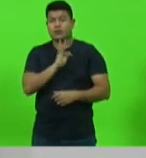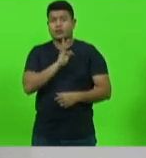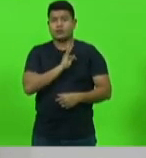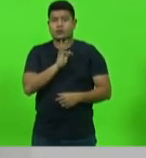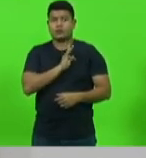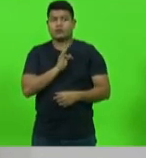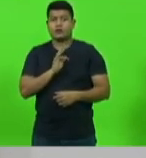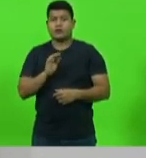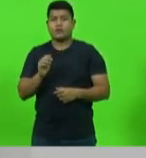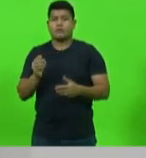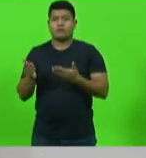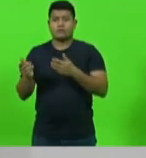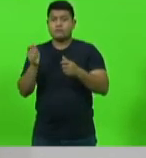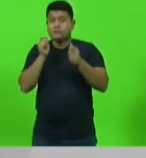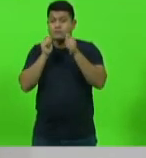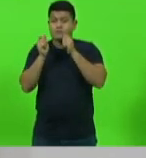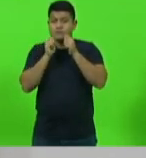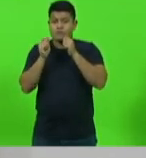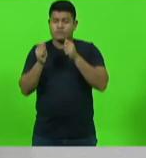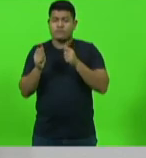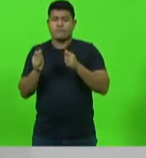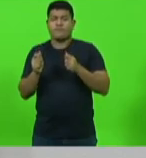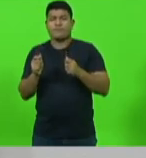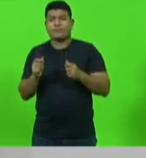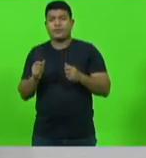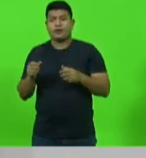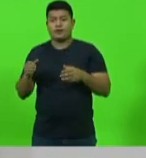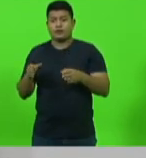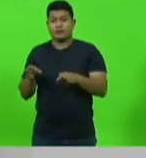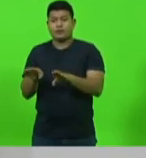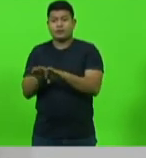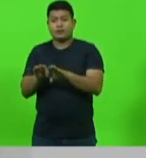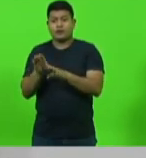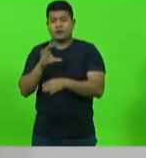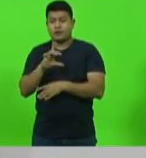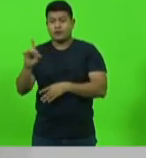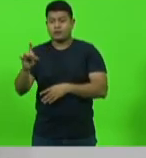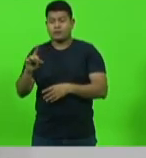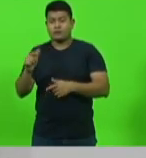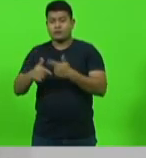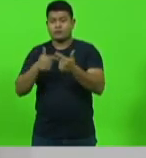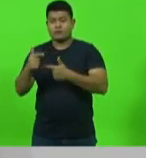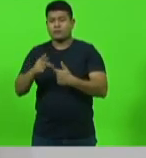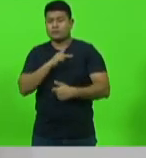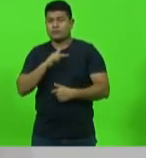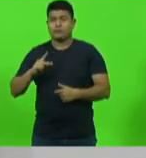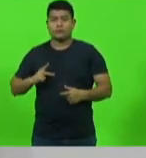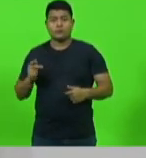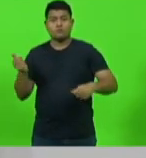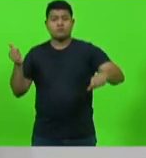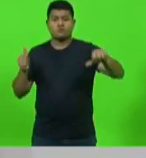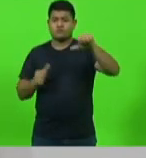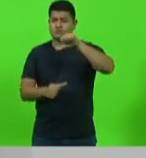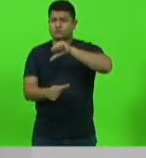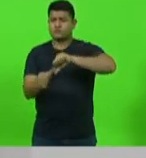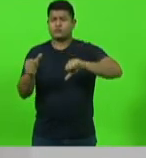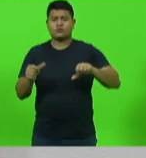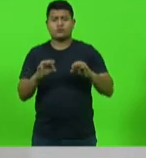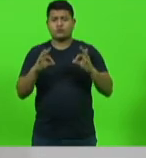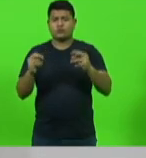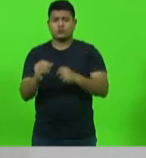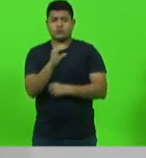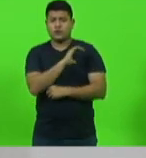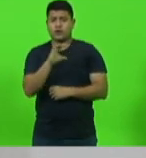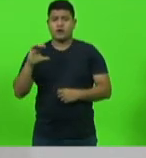assessoramento, direção e coordenação do serviço público, transformando todas essas funções em cargos comissionados,